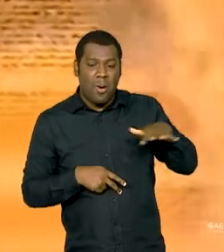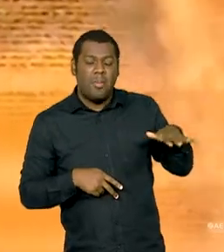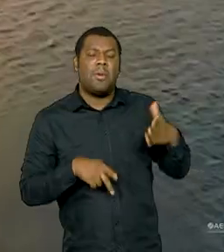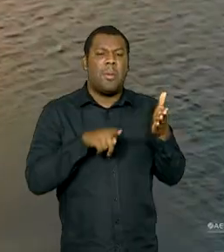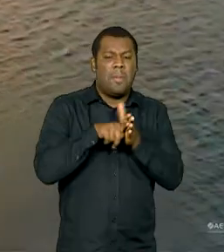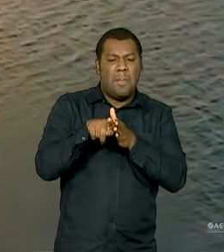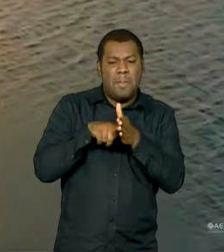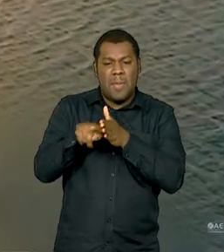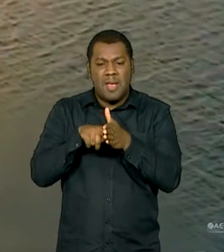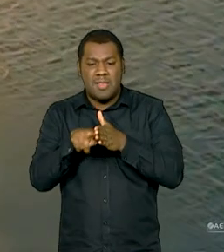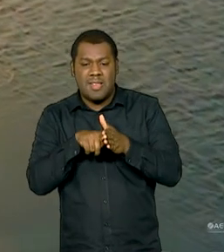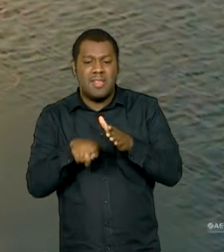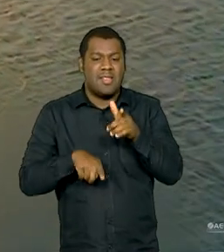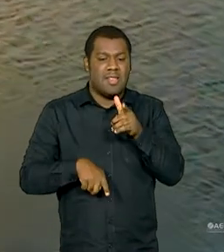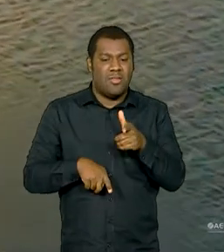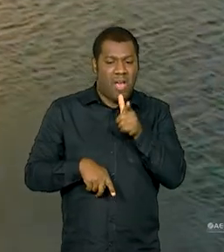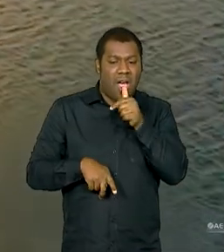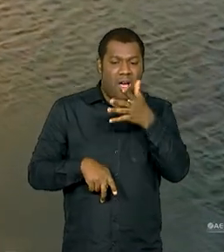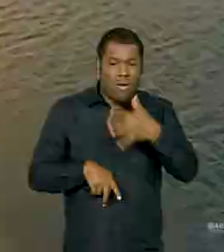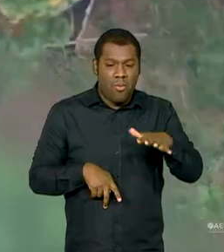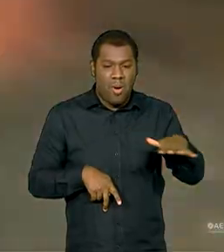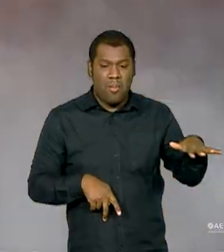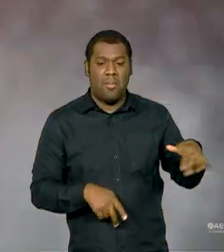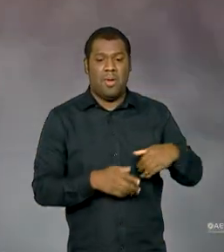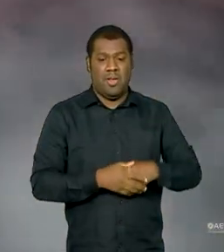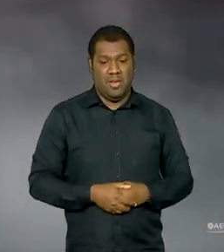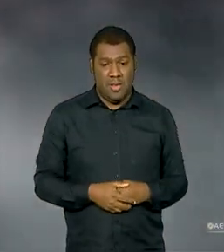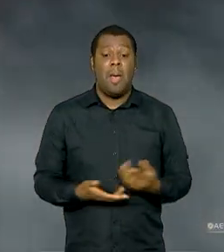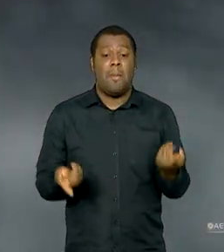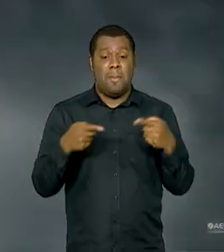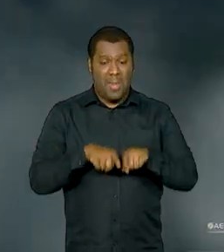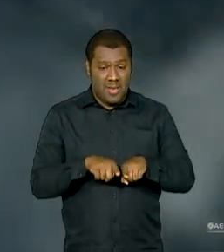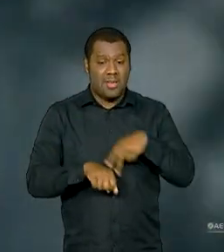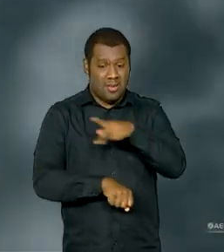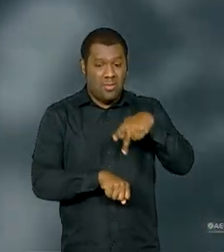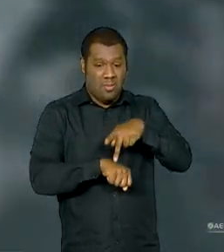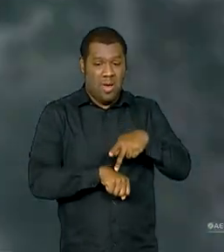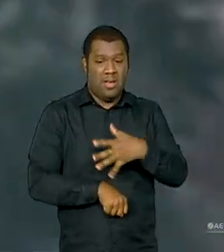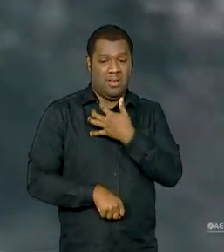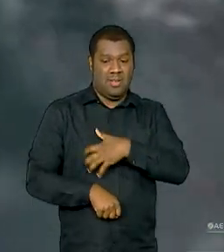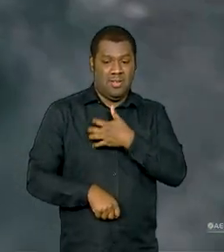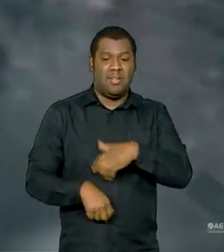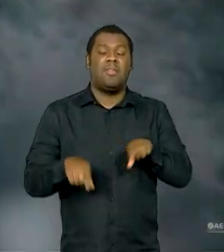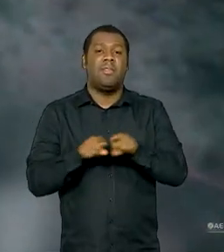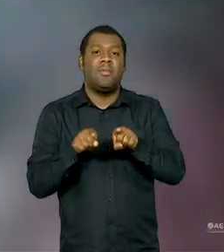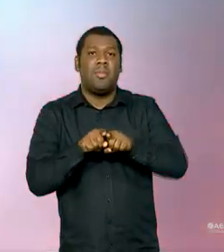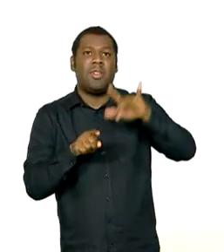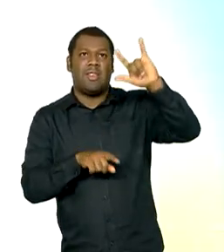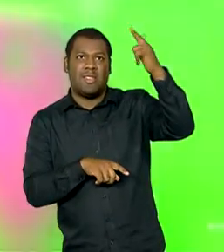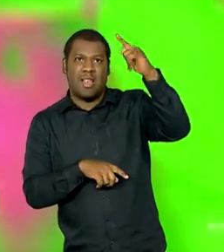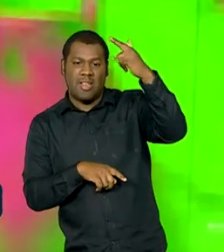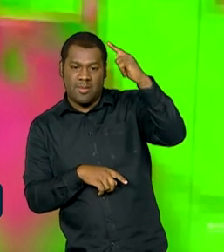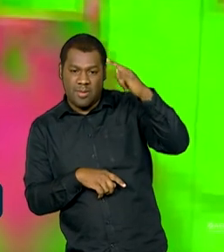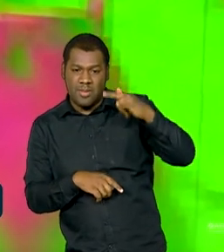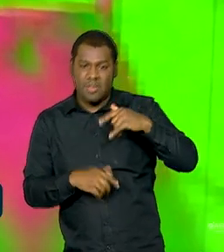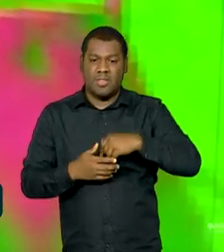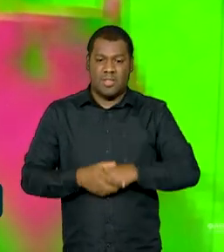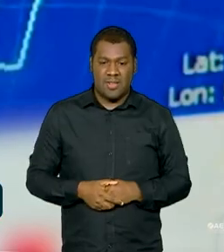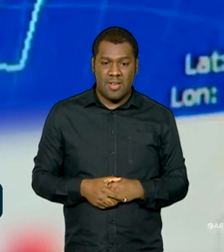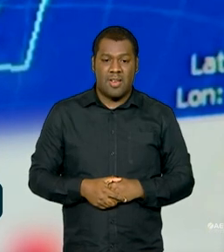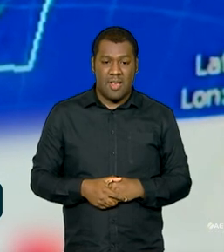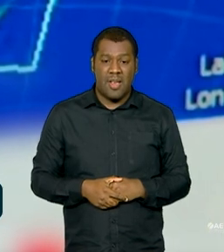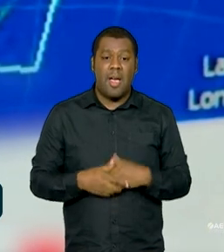monitoramento de águas costeiras, que é desenvolvido junto com a Argentina, e o satélite Cyber 6, desenvolvido por